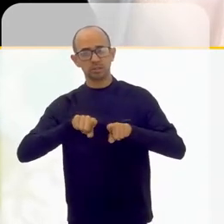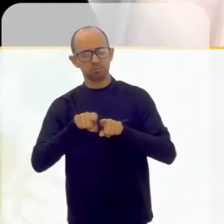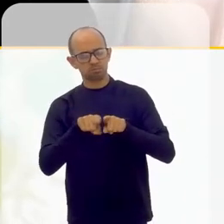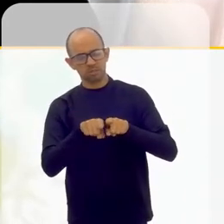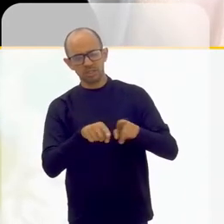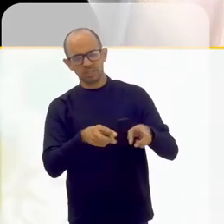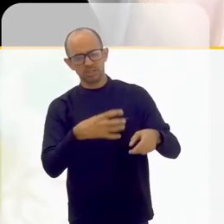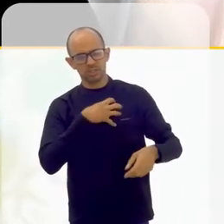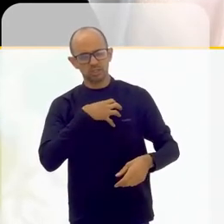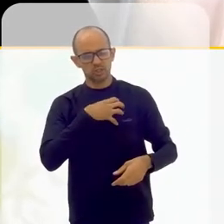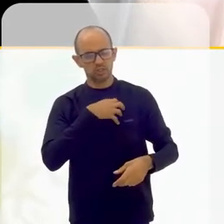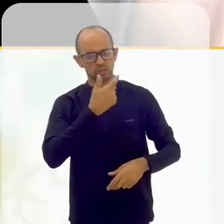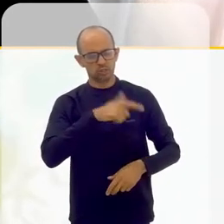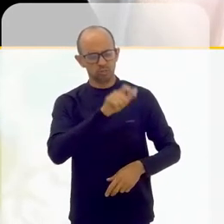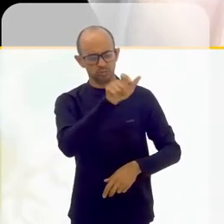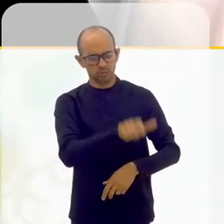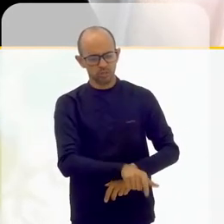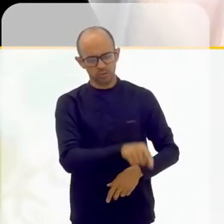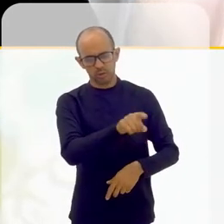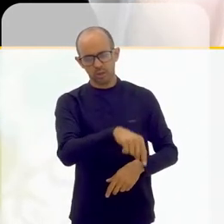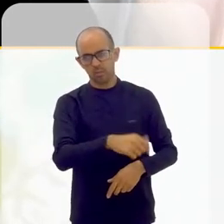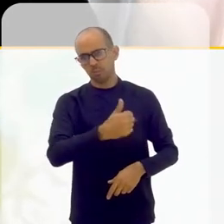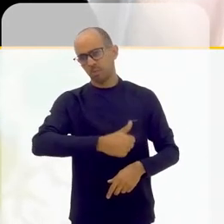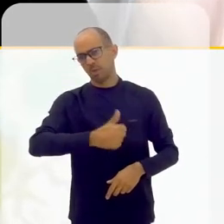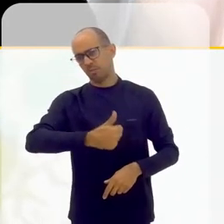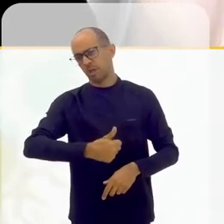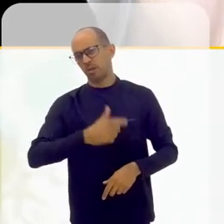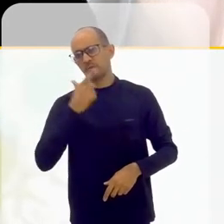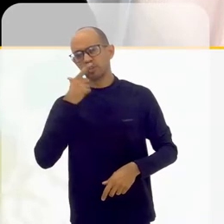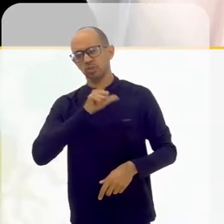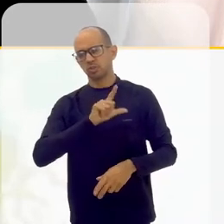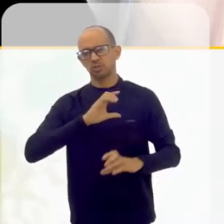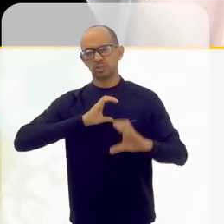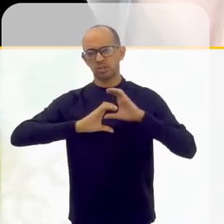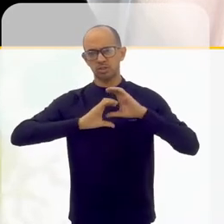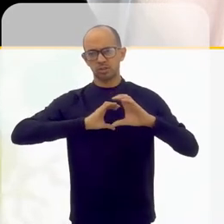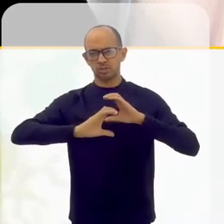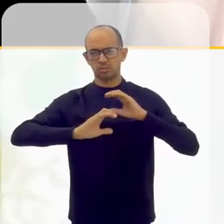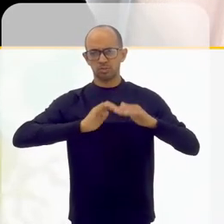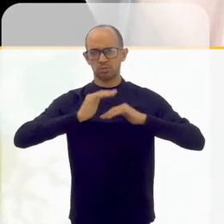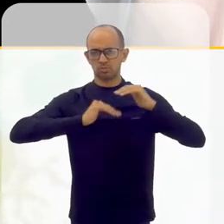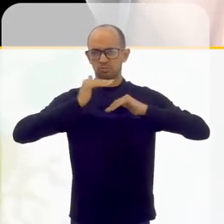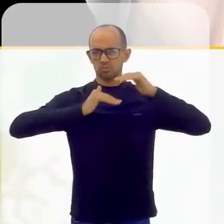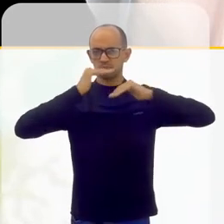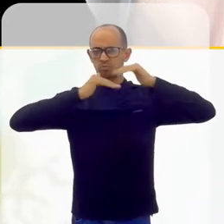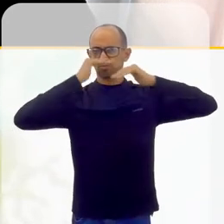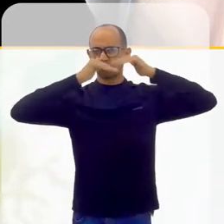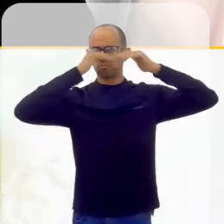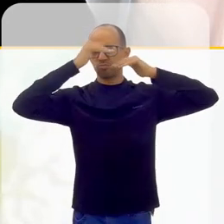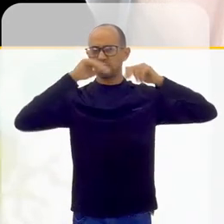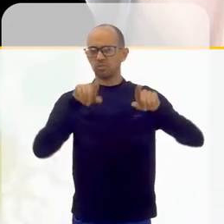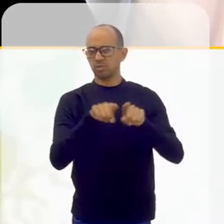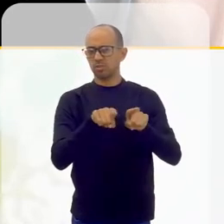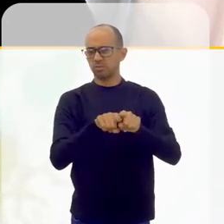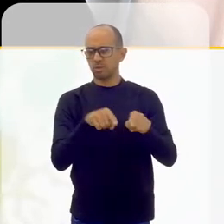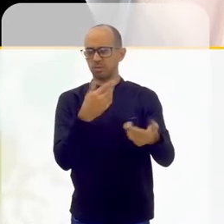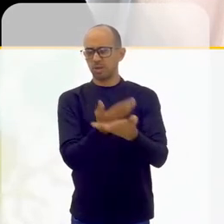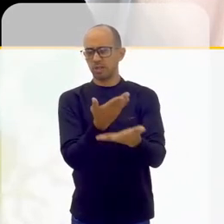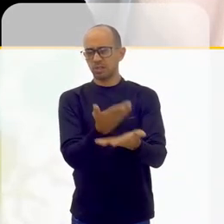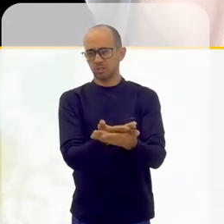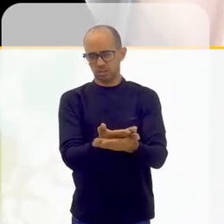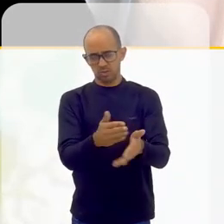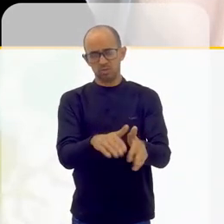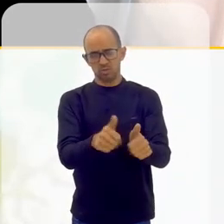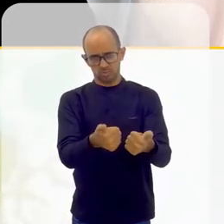e ouvir o outro, eu acho que é o primeiro passo para que essa comunicação seja bem-sucedida e para que as aulas